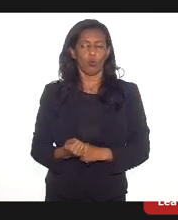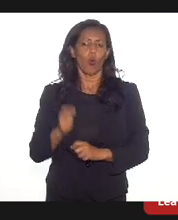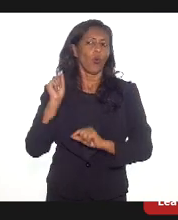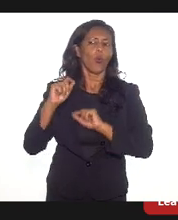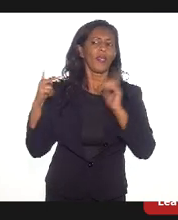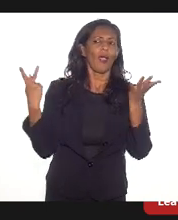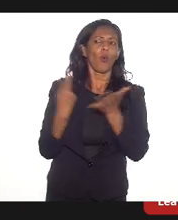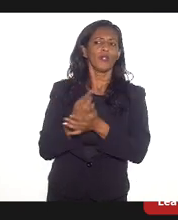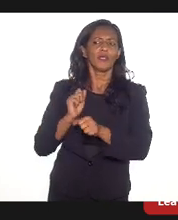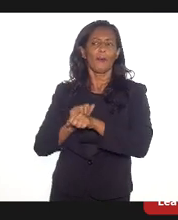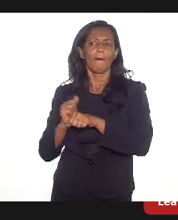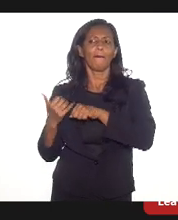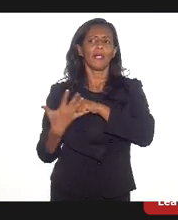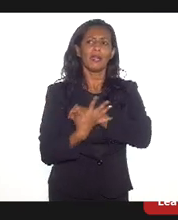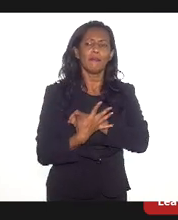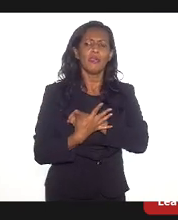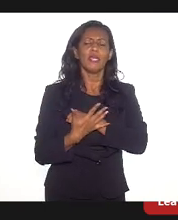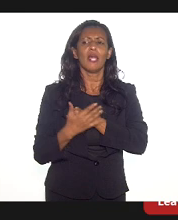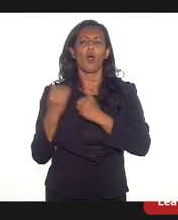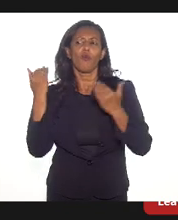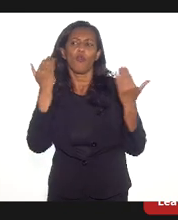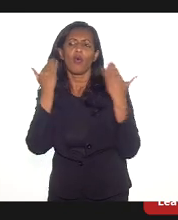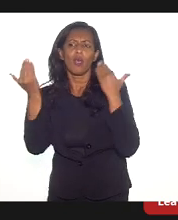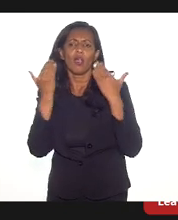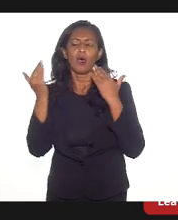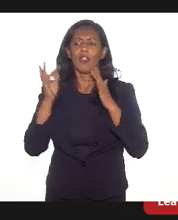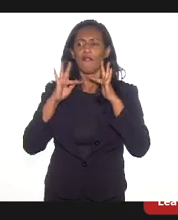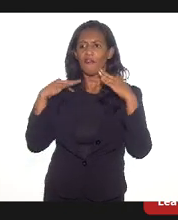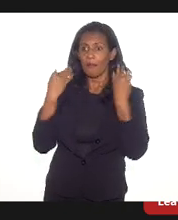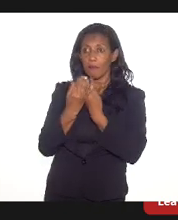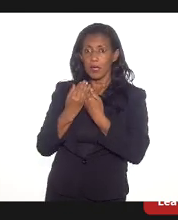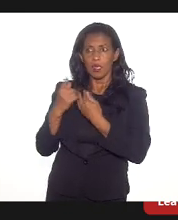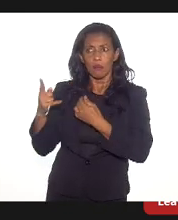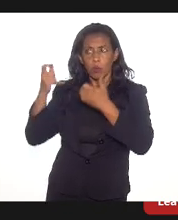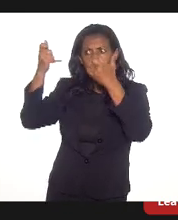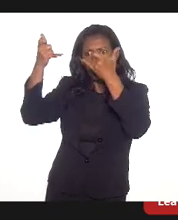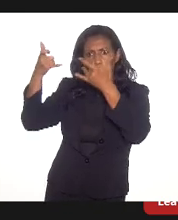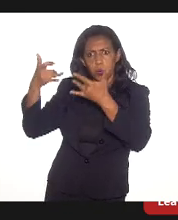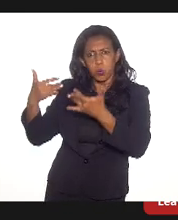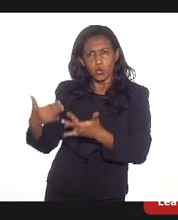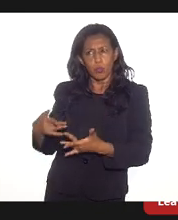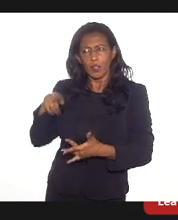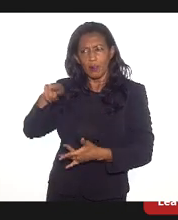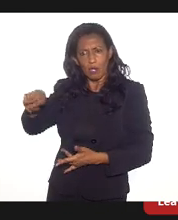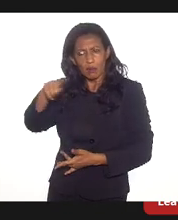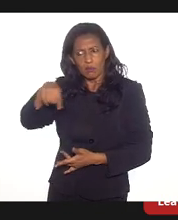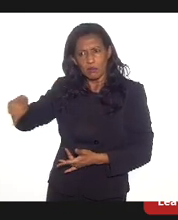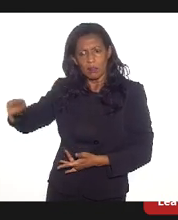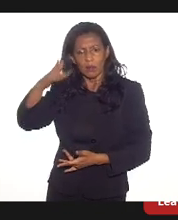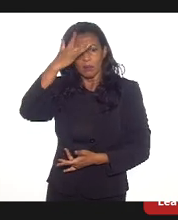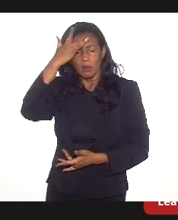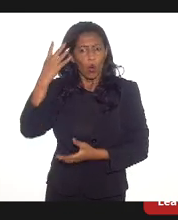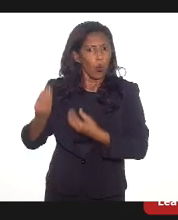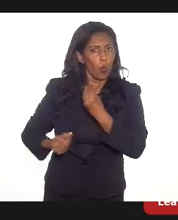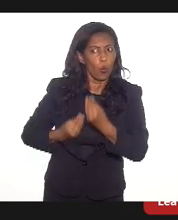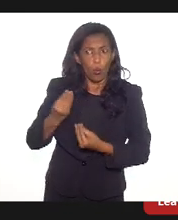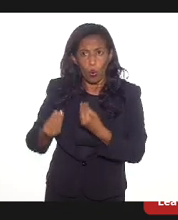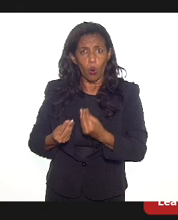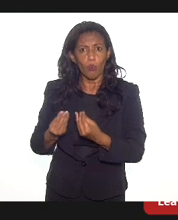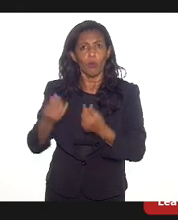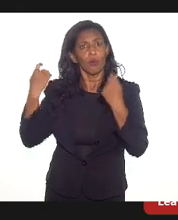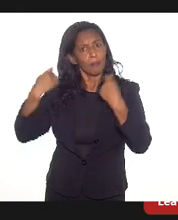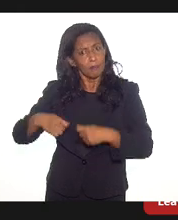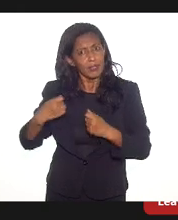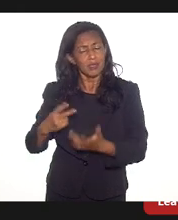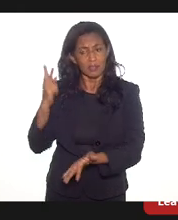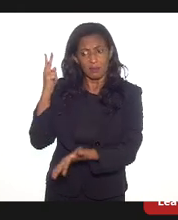pandemia, qual foi a relação da tua família em meio à pandemia, explicando para as pessoas como que elas devem